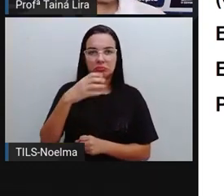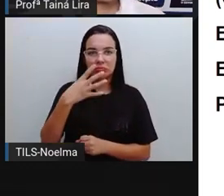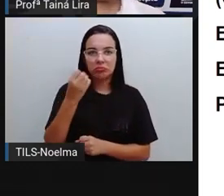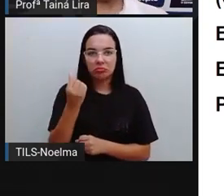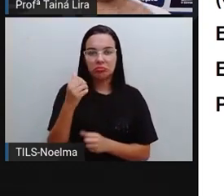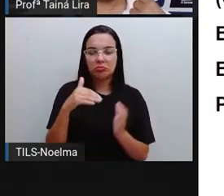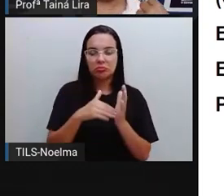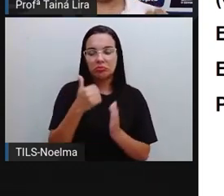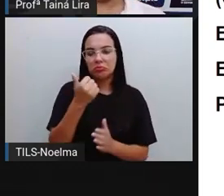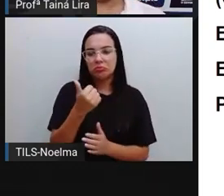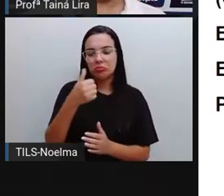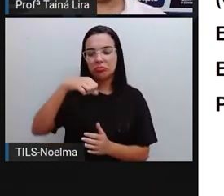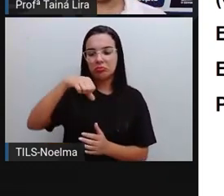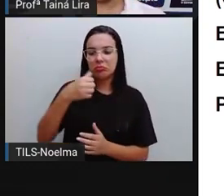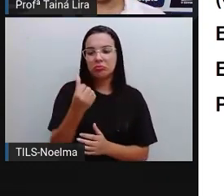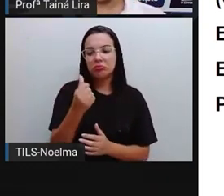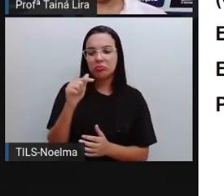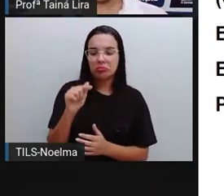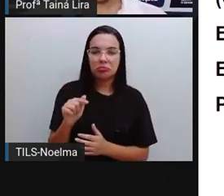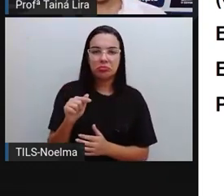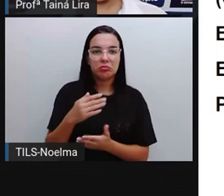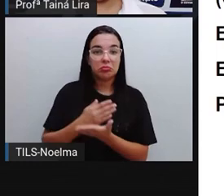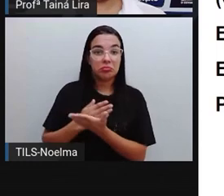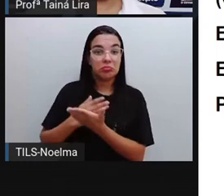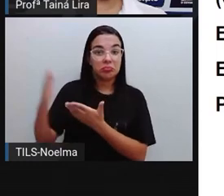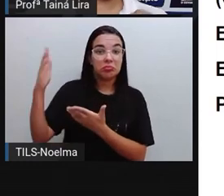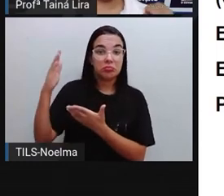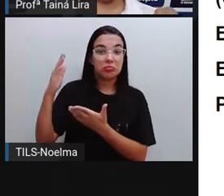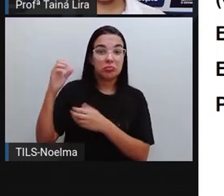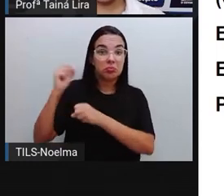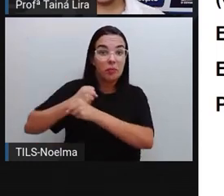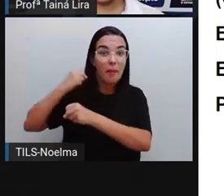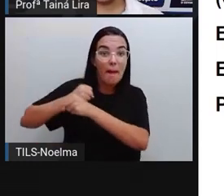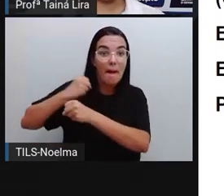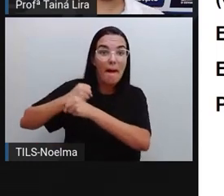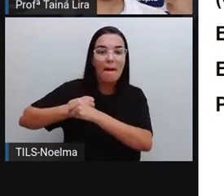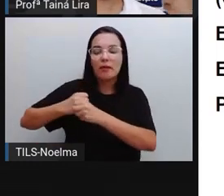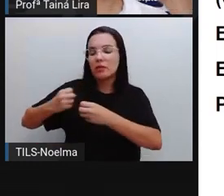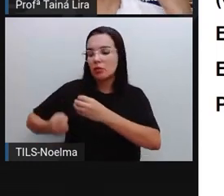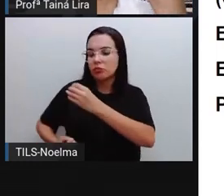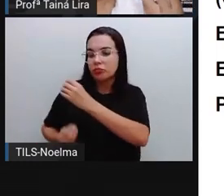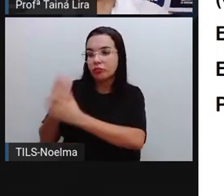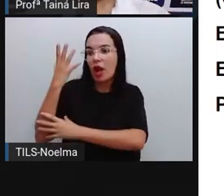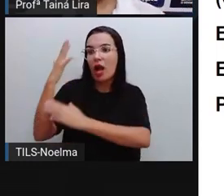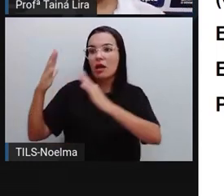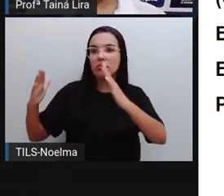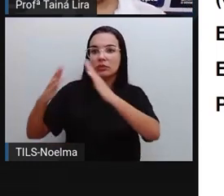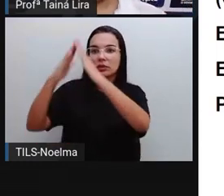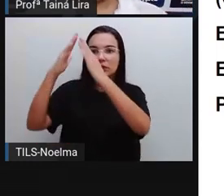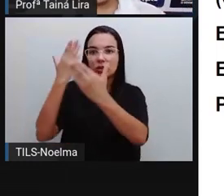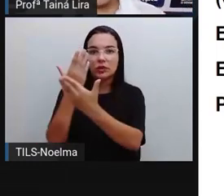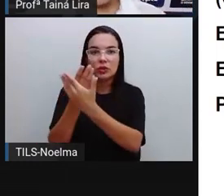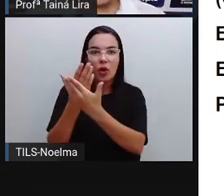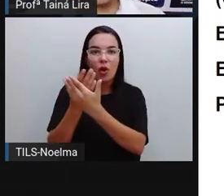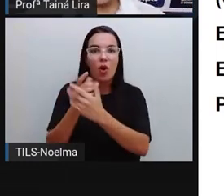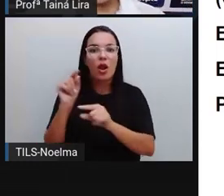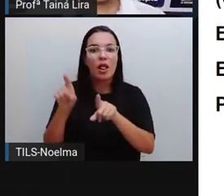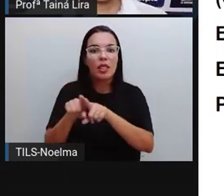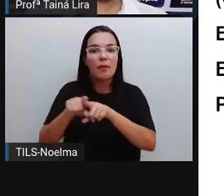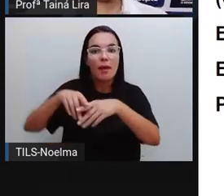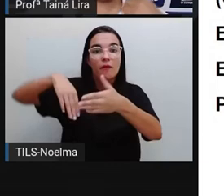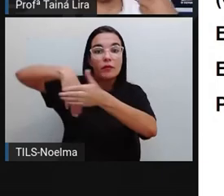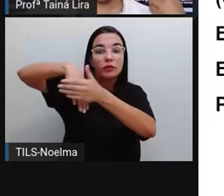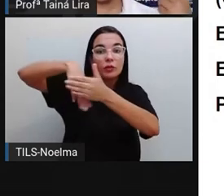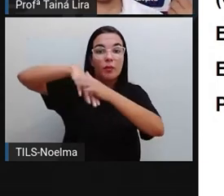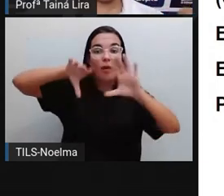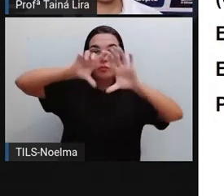olha lá, ele iniciou obras de modernização na cidade. Ele construiu aí o Joia da Princesa,